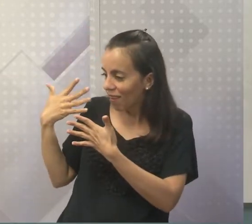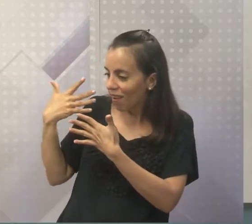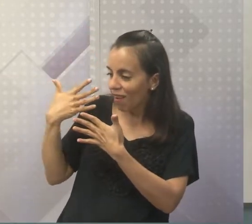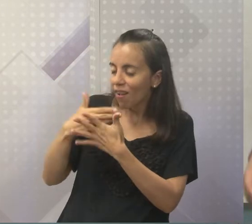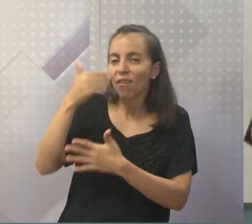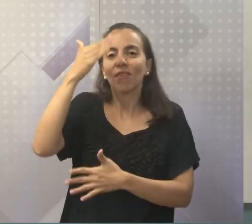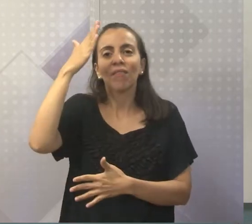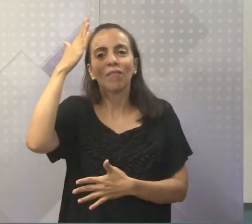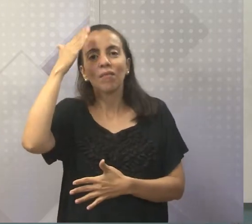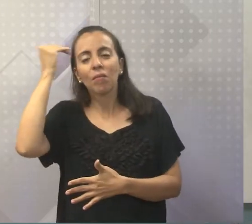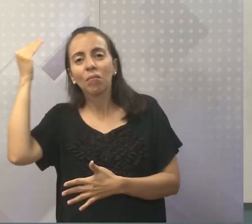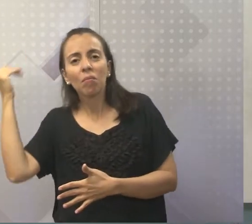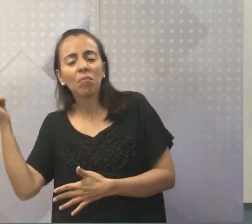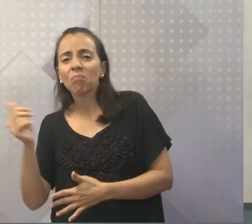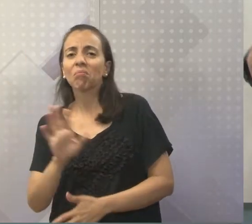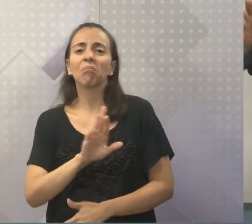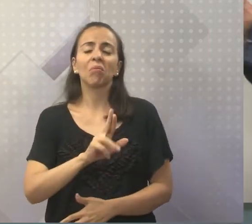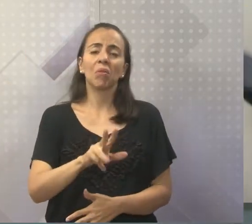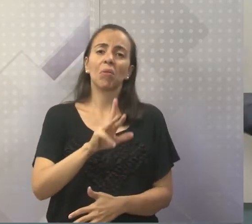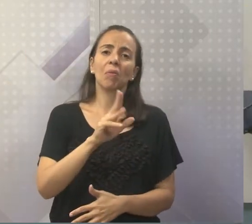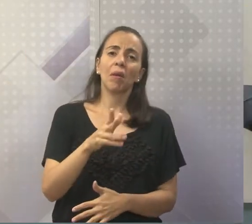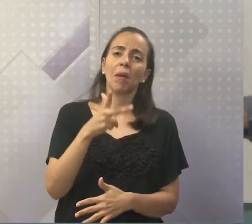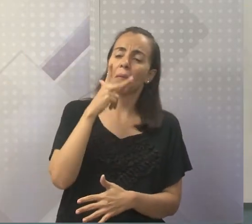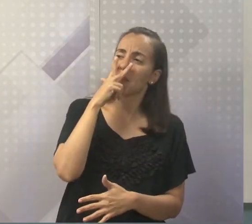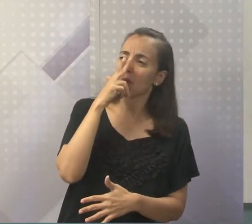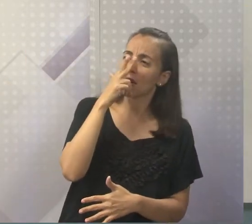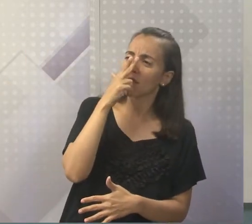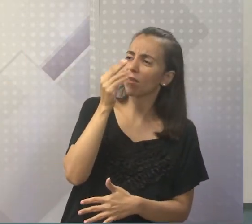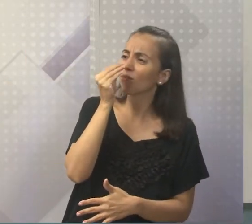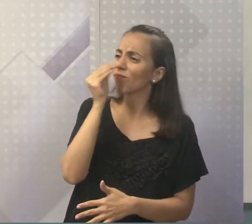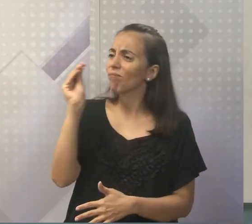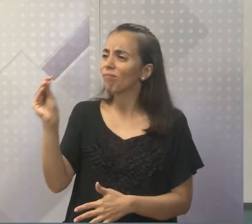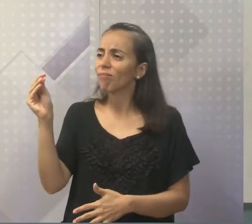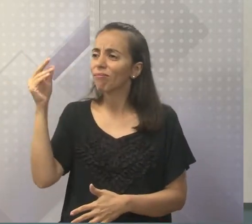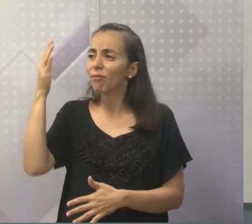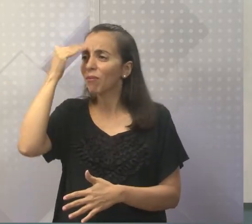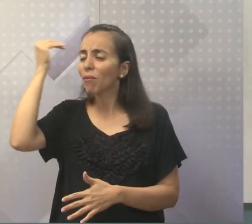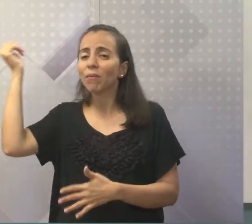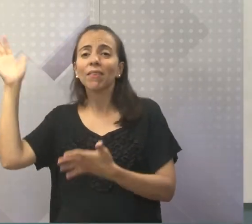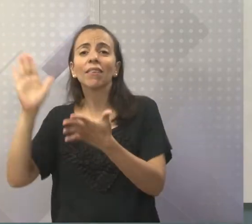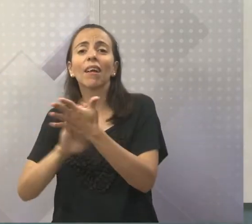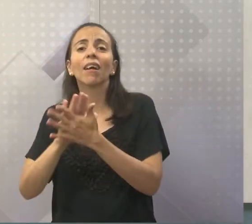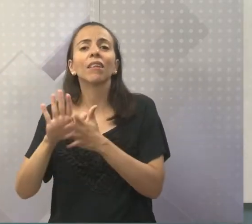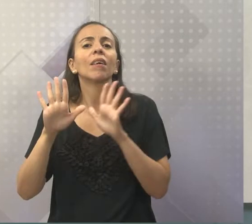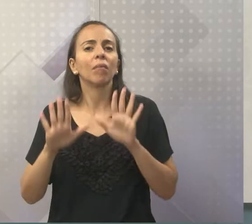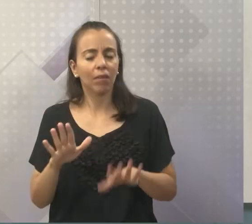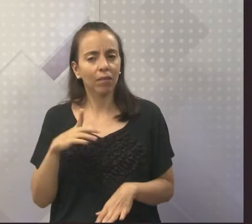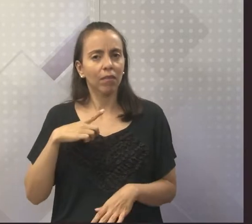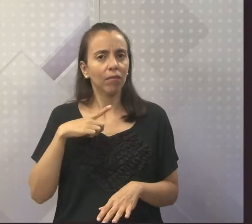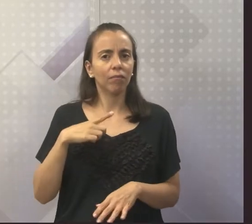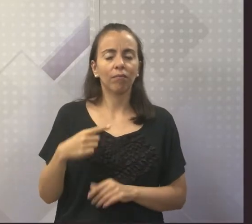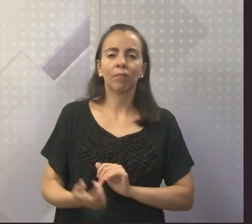não conheça, porque eles estão meio que apagados, né, da história, mas vamos se ligar aí. Vamos lá.